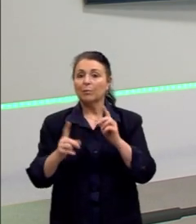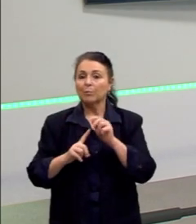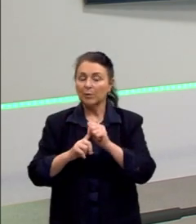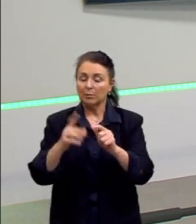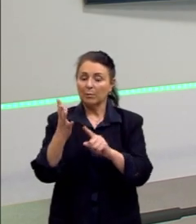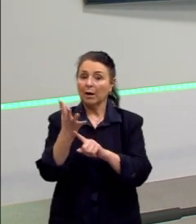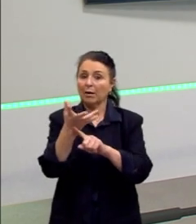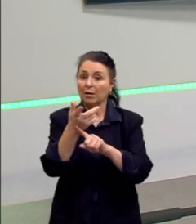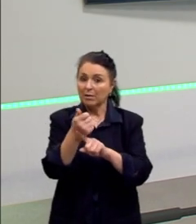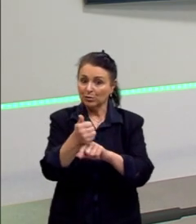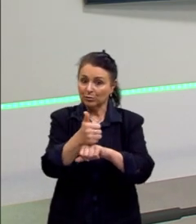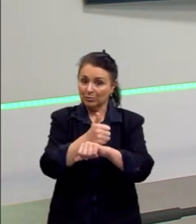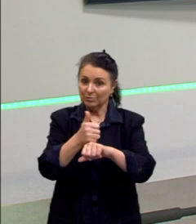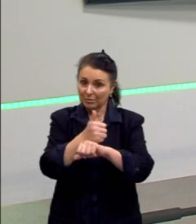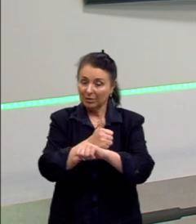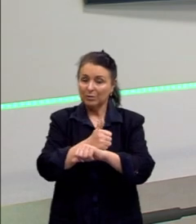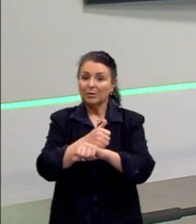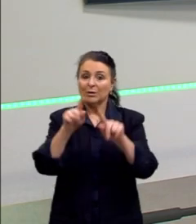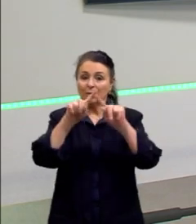principais obras.